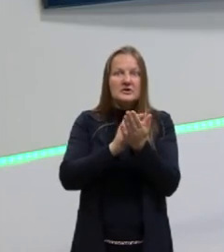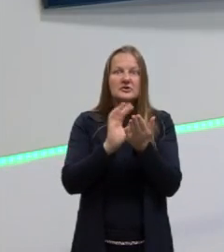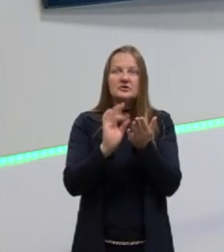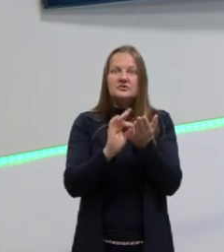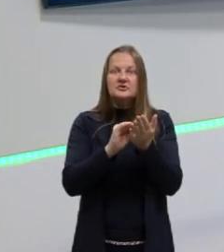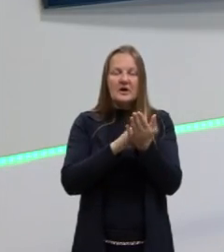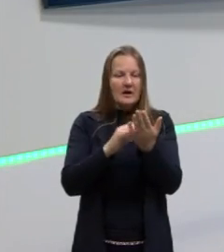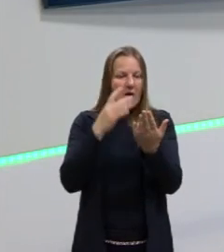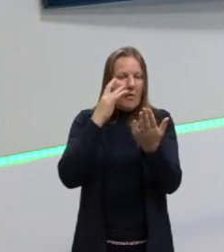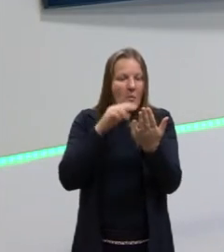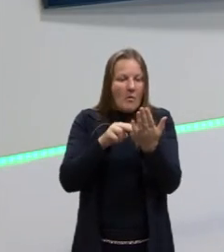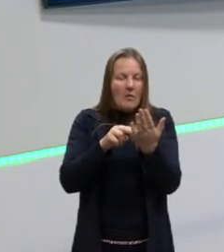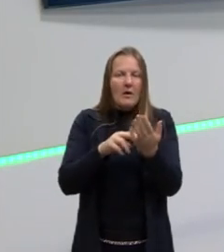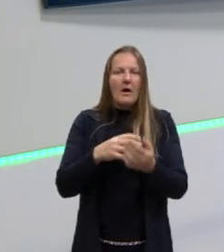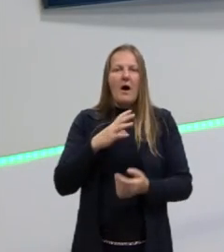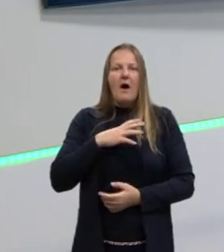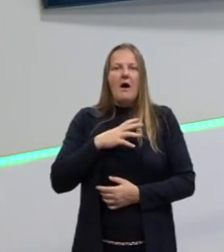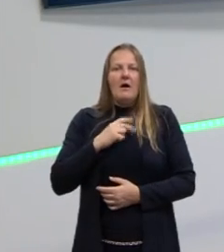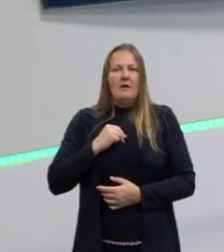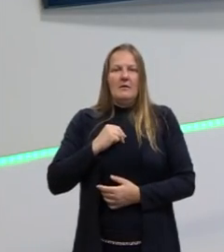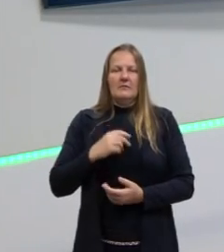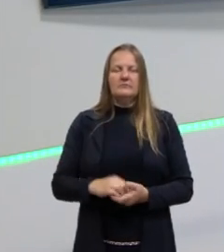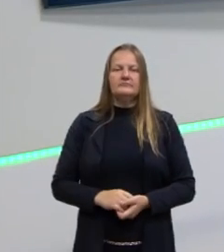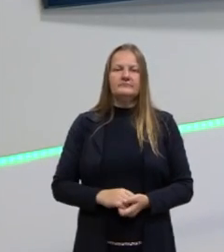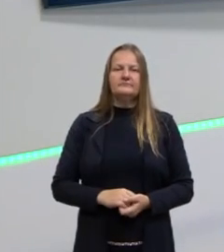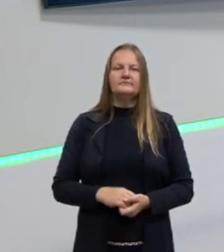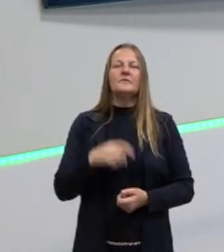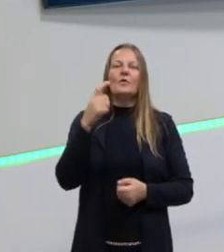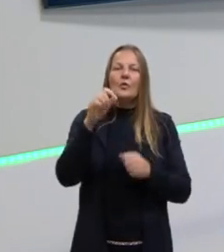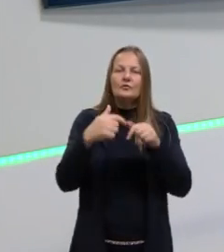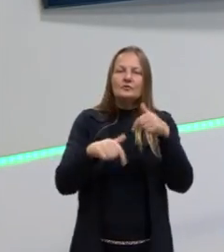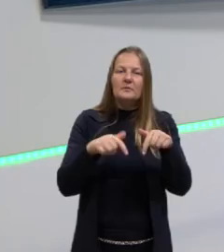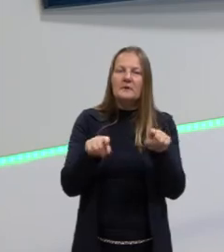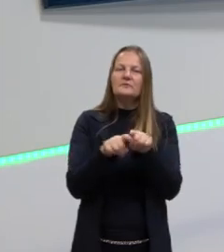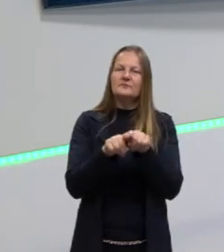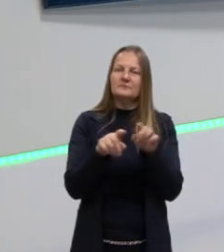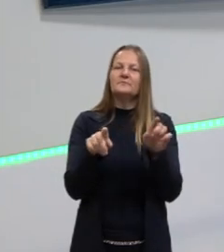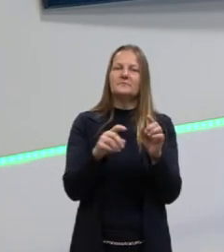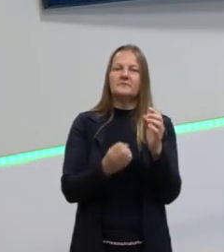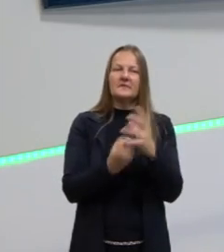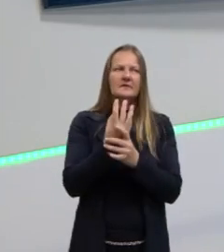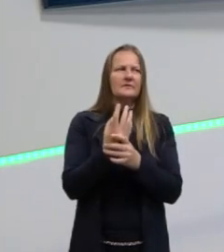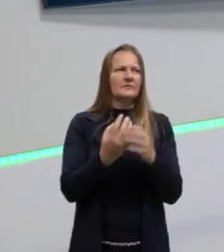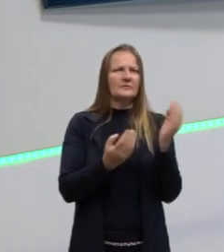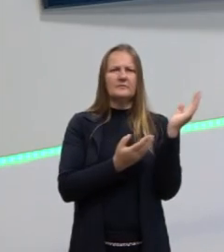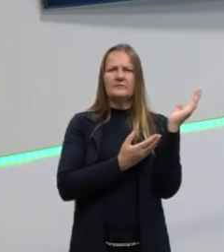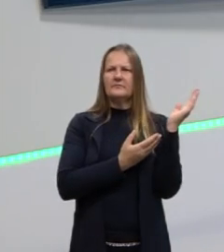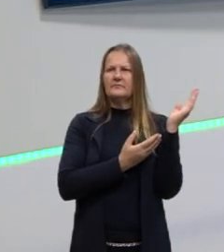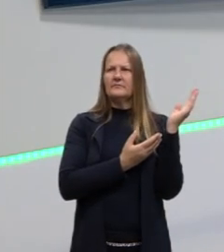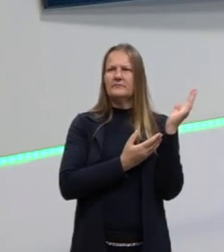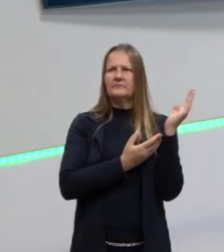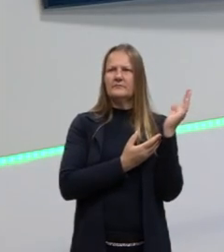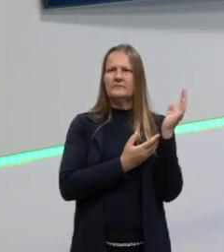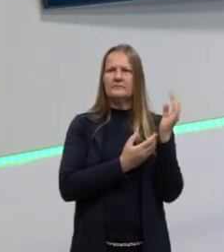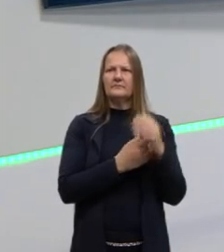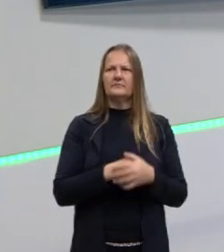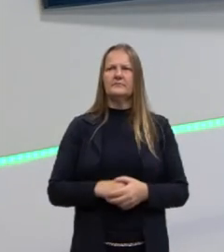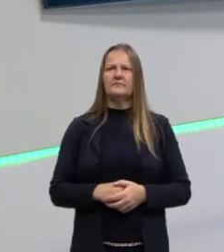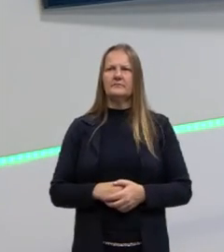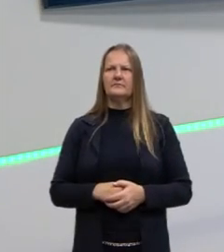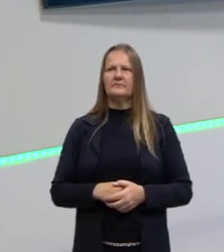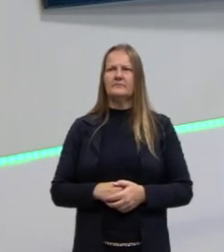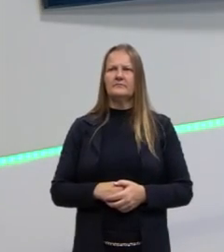população que pode ter acesso a essas informações. Outro trabalho muito interessante dele, então, Inserções em Circuito Ideológico se divide